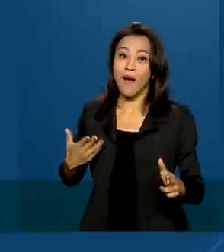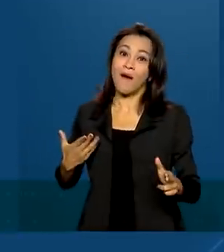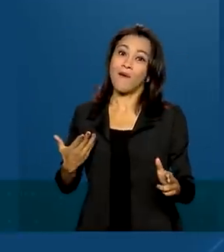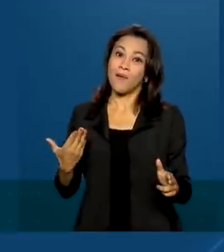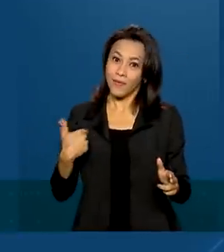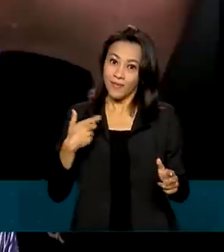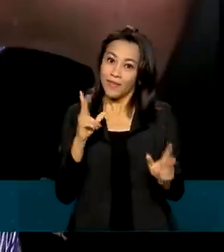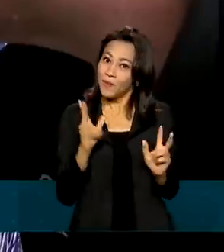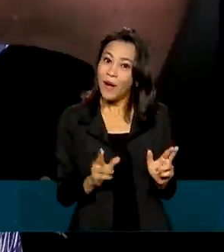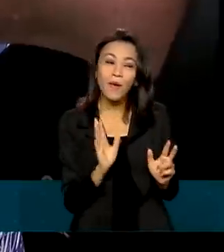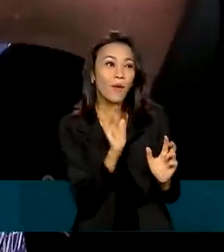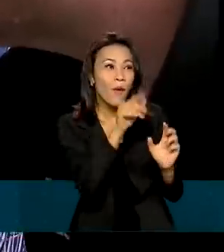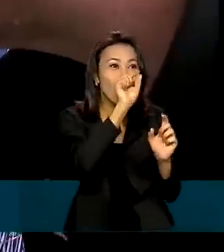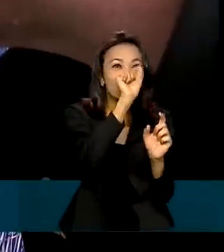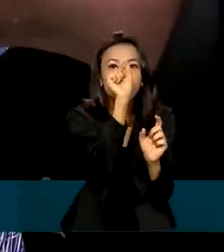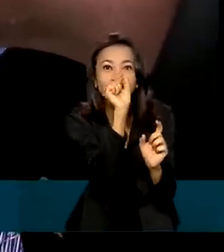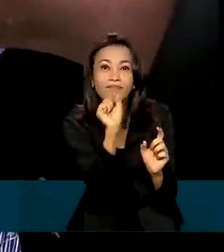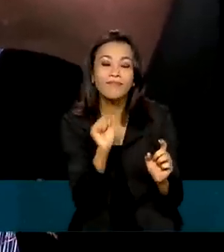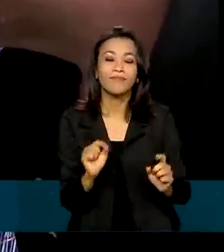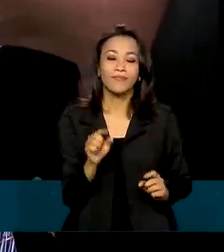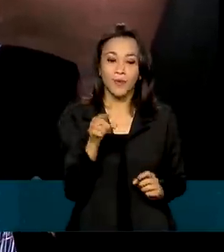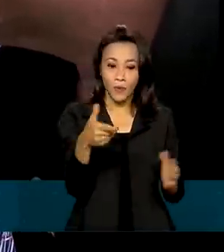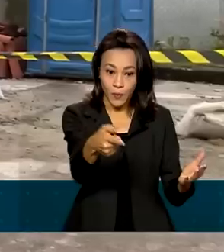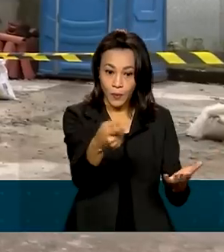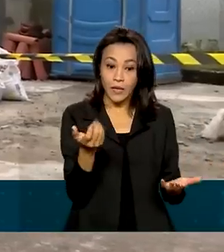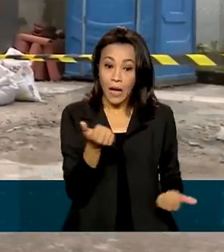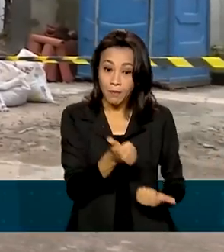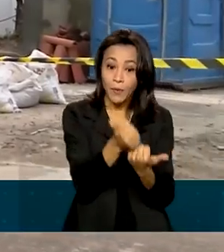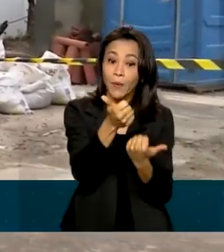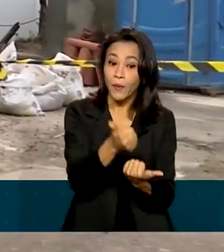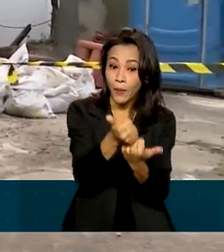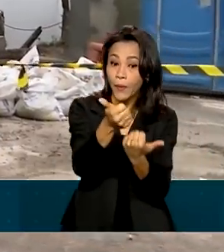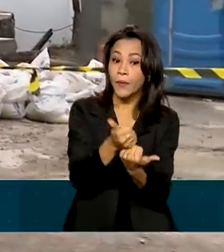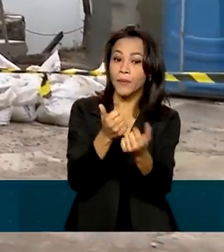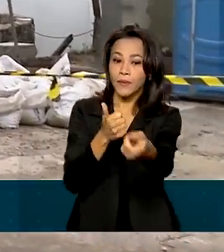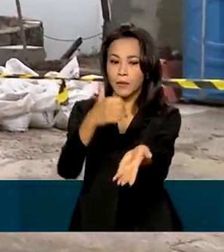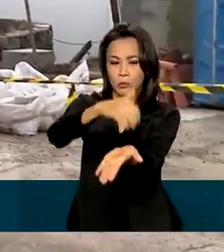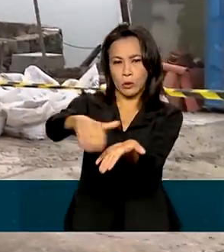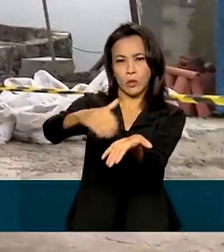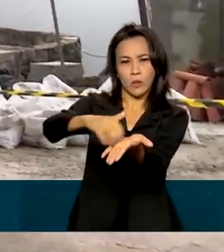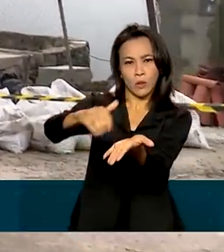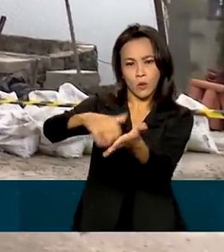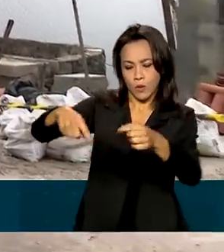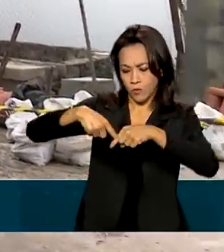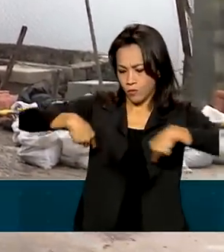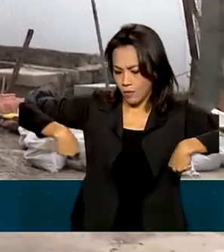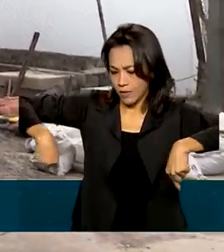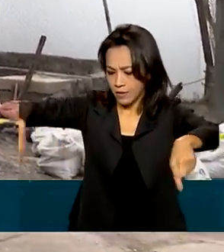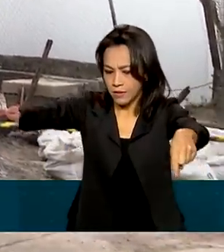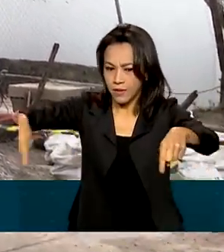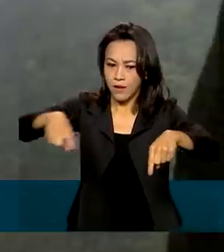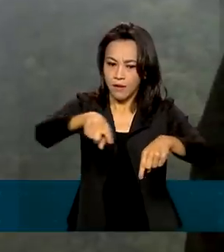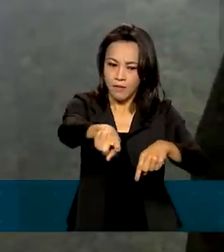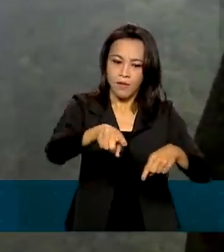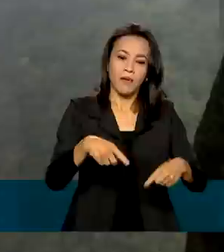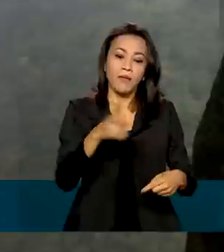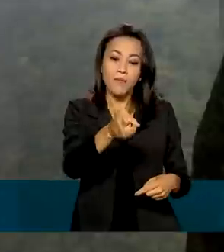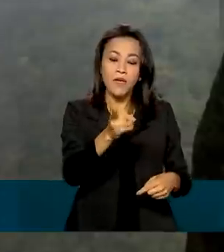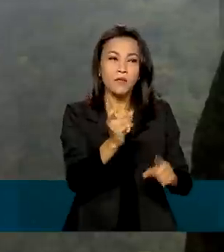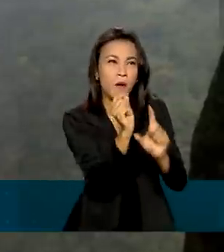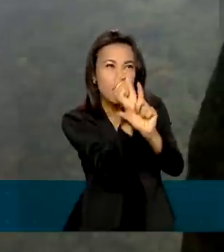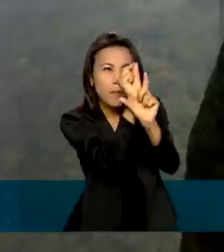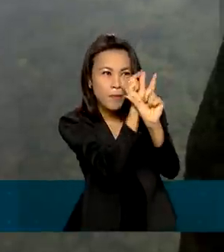agora, né? Hoje, uma equipe de apoio. Tem na serra o escritório. E a mesma natureza que faz moldura para as